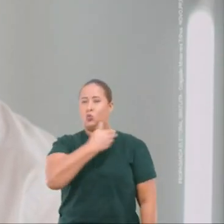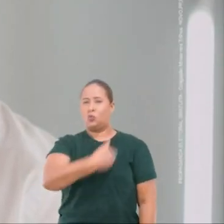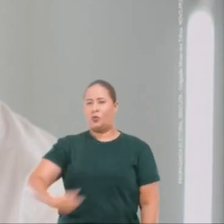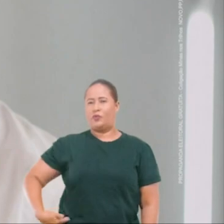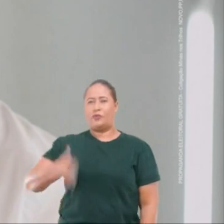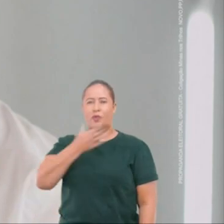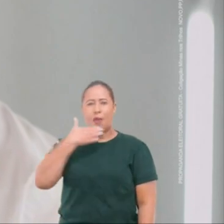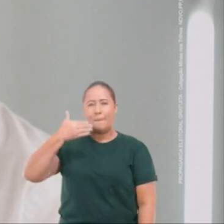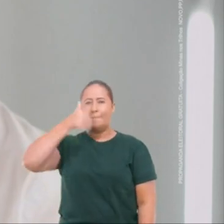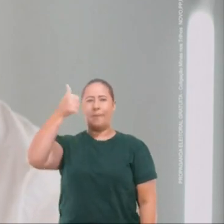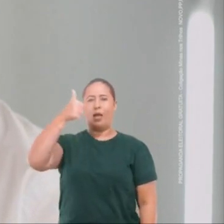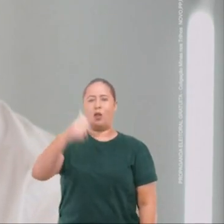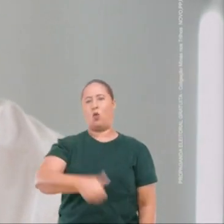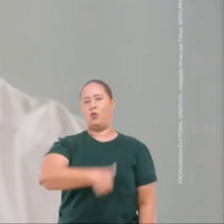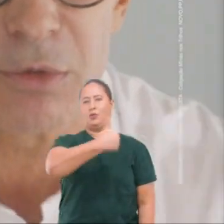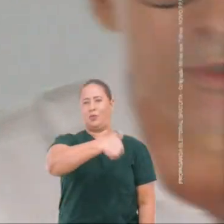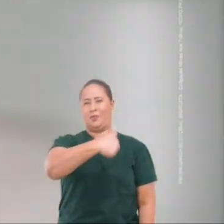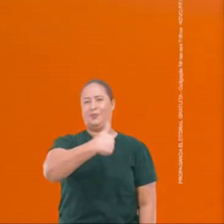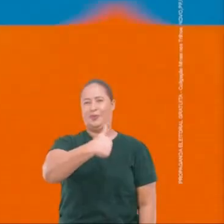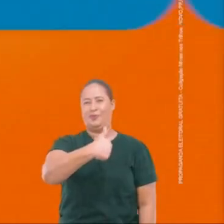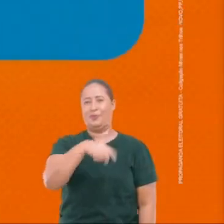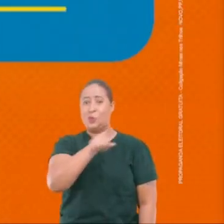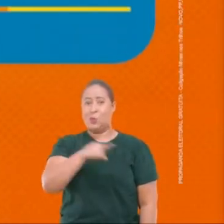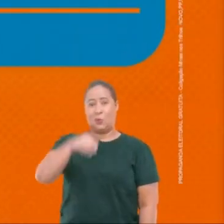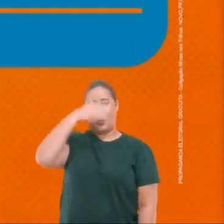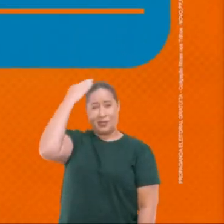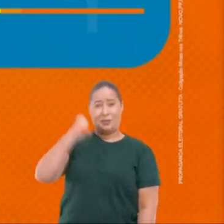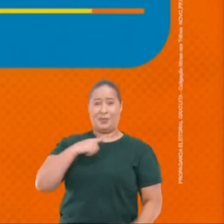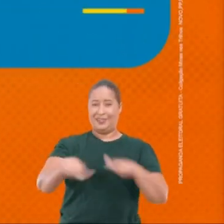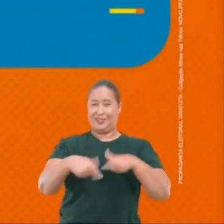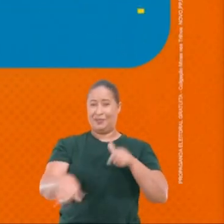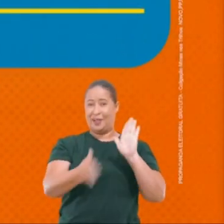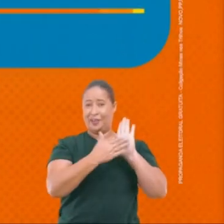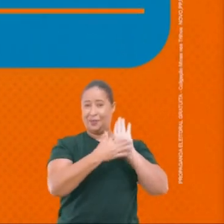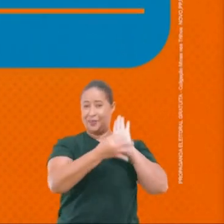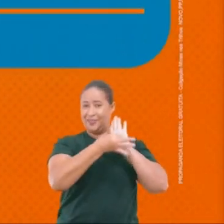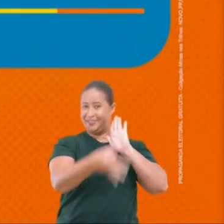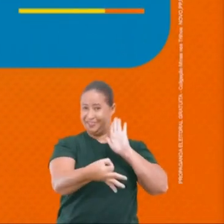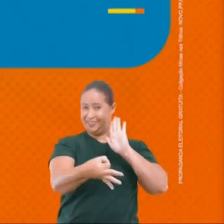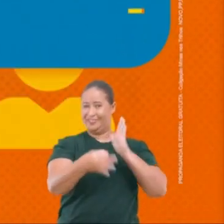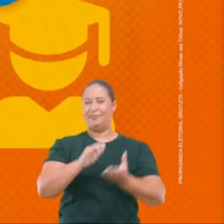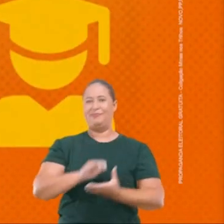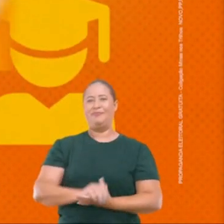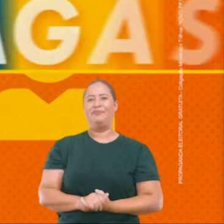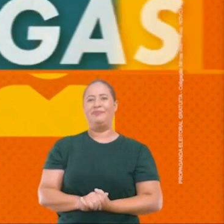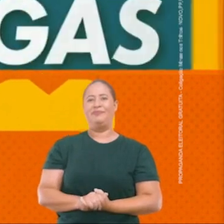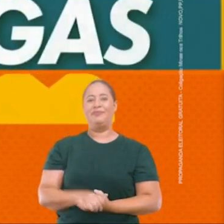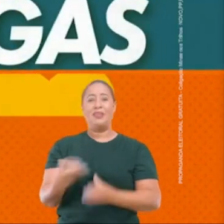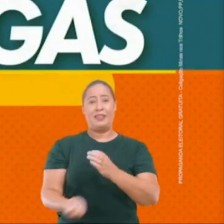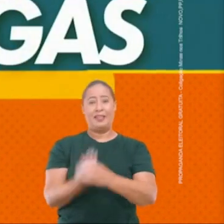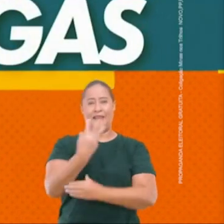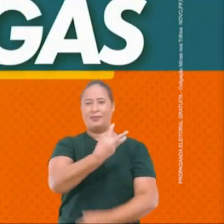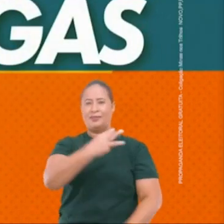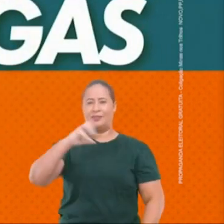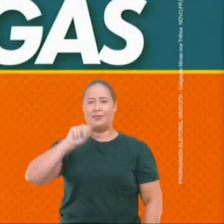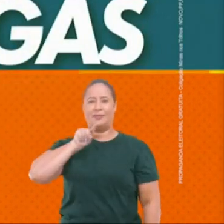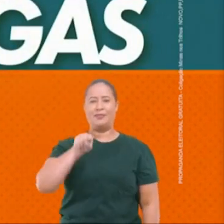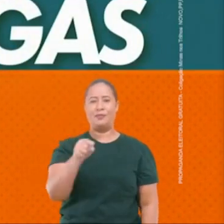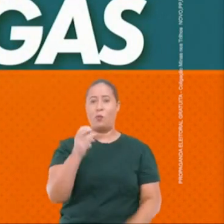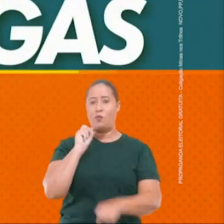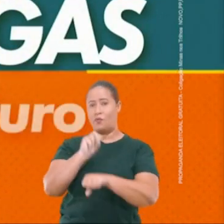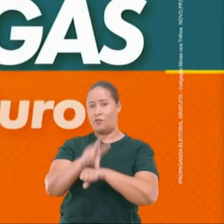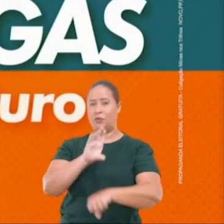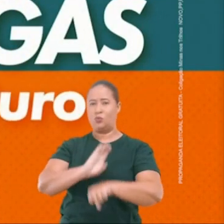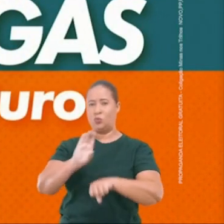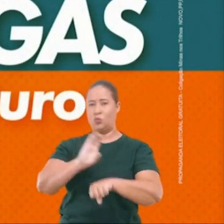governo será ainda melhor que o primeiro. O Zema tem trabalho e proposta. Criar 300 mil novas